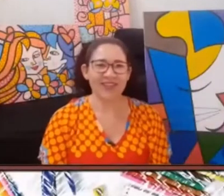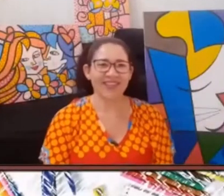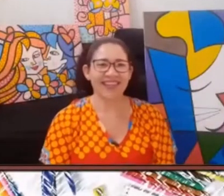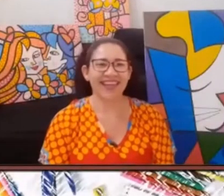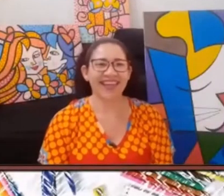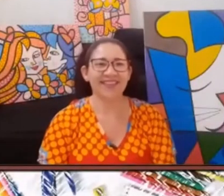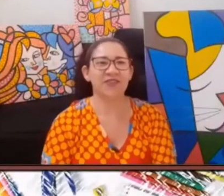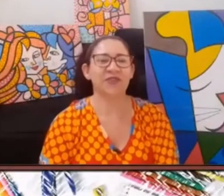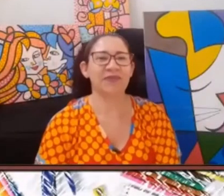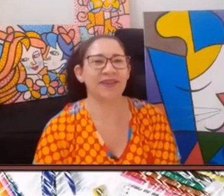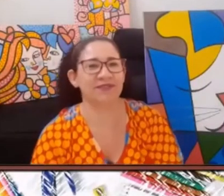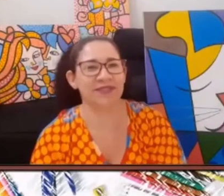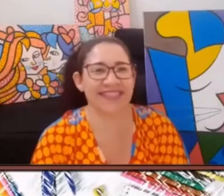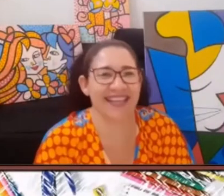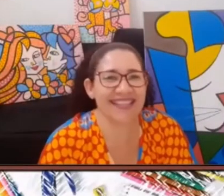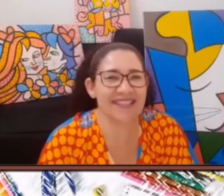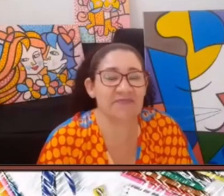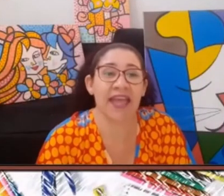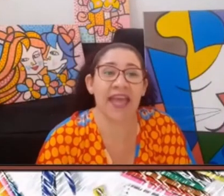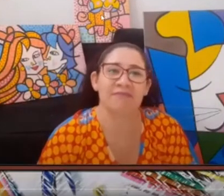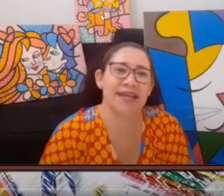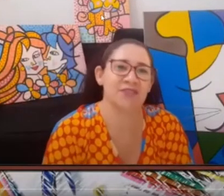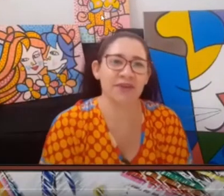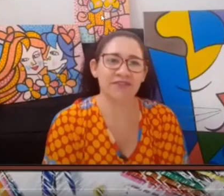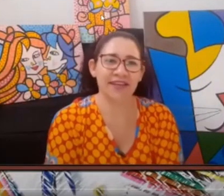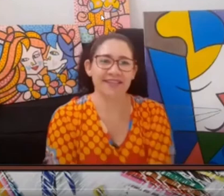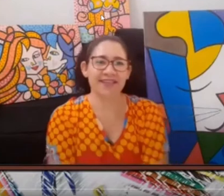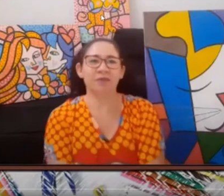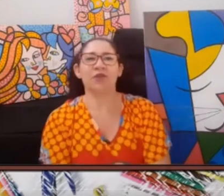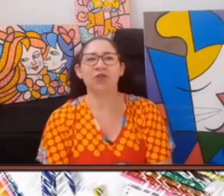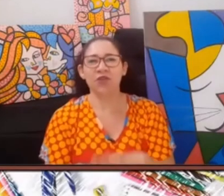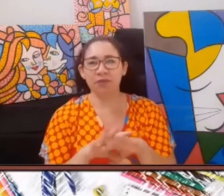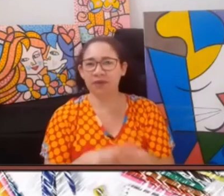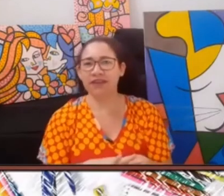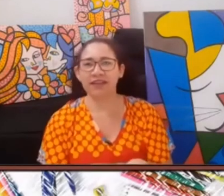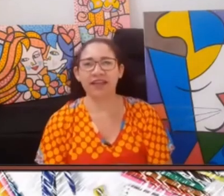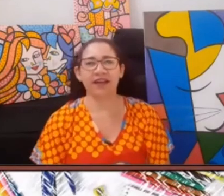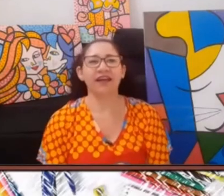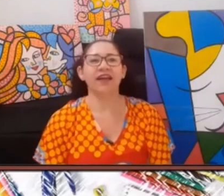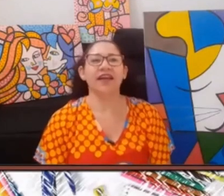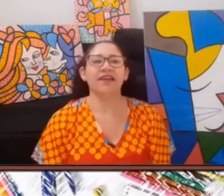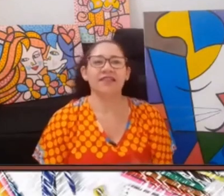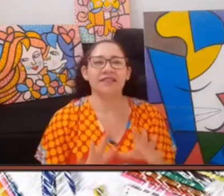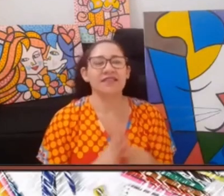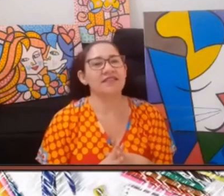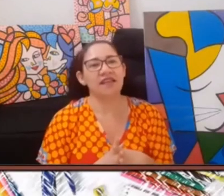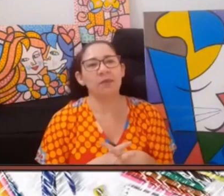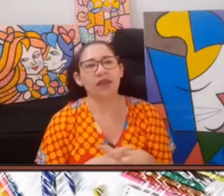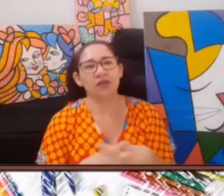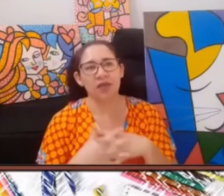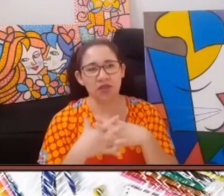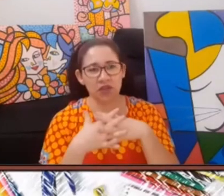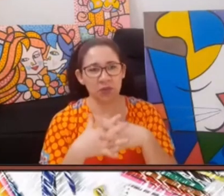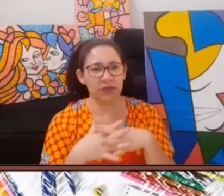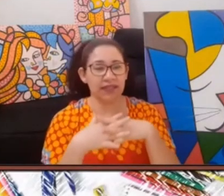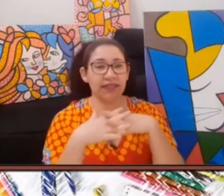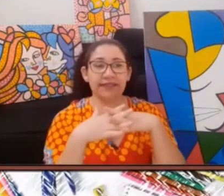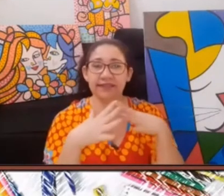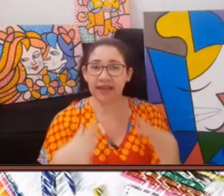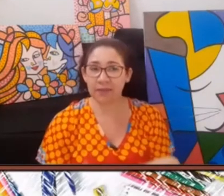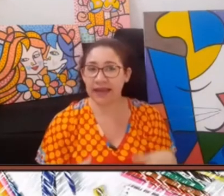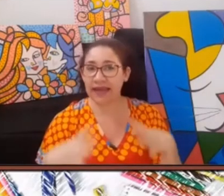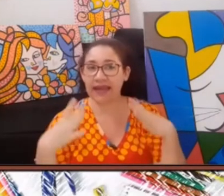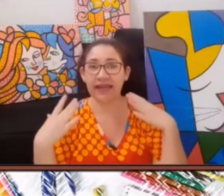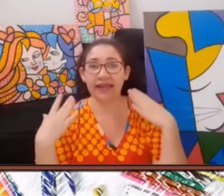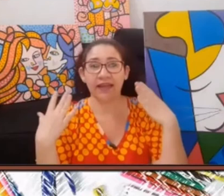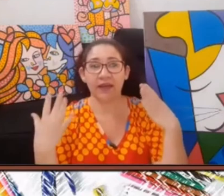Oi, gente, tudo bem com vocês? Mais uma vez aqui para a gente aproveitar esse distanciamento para a gente poder